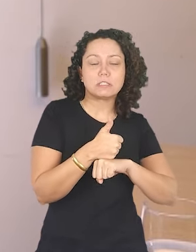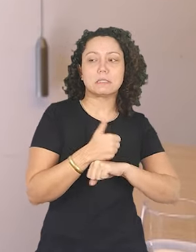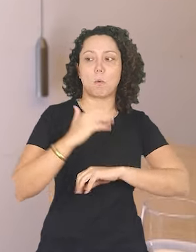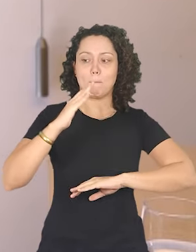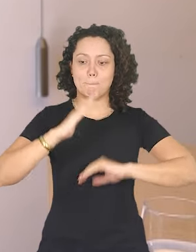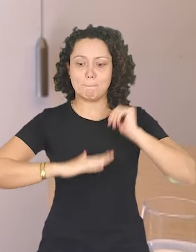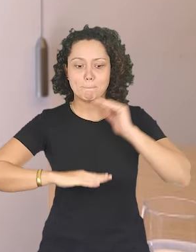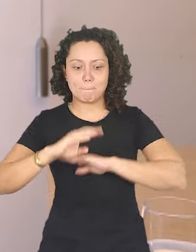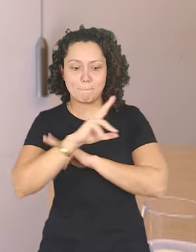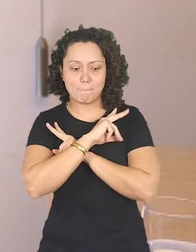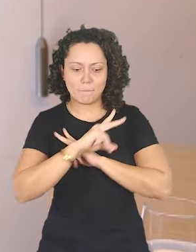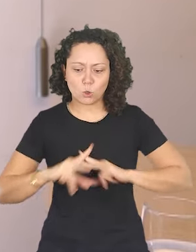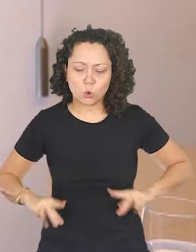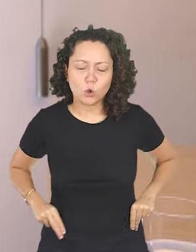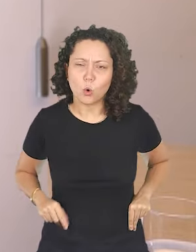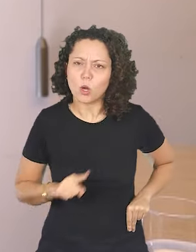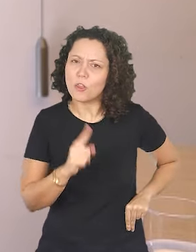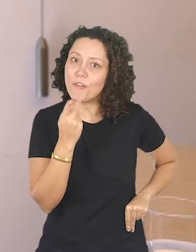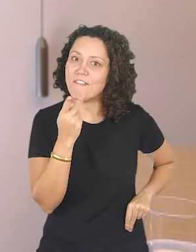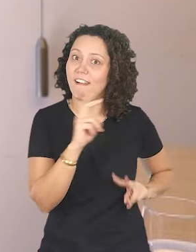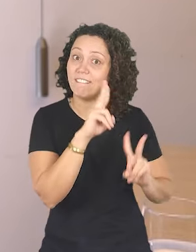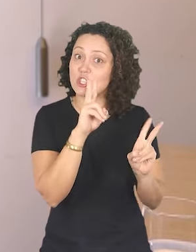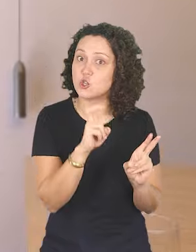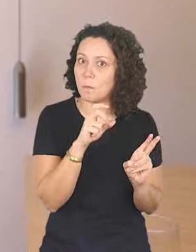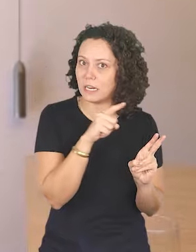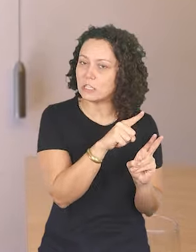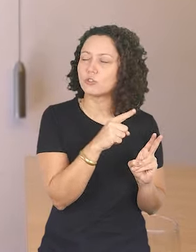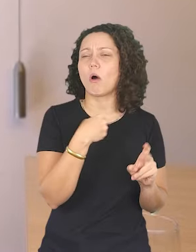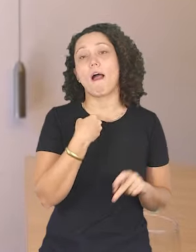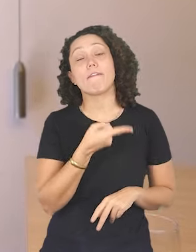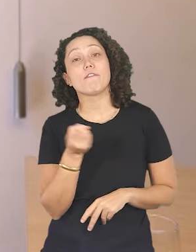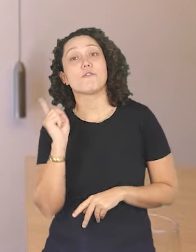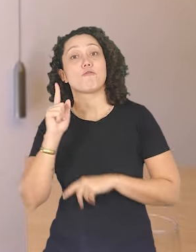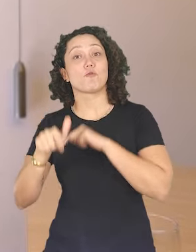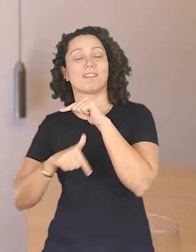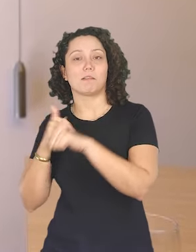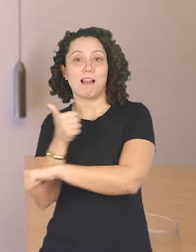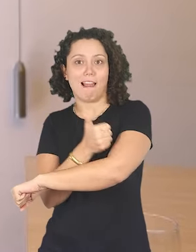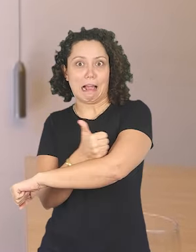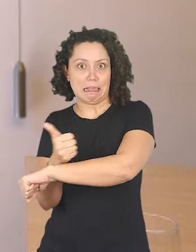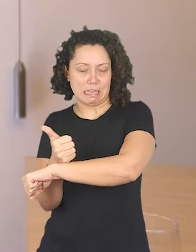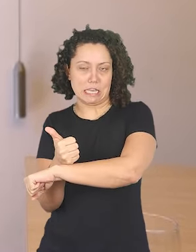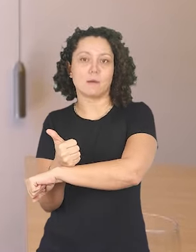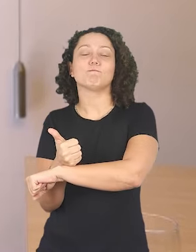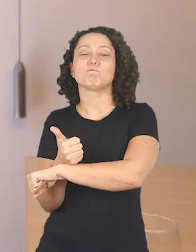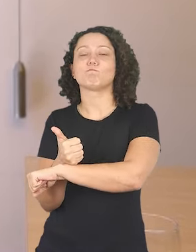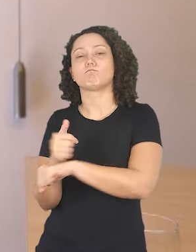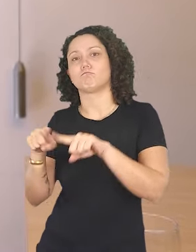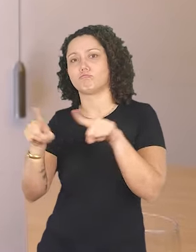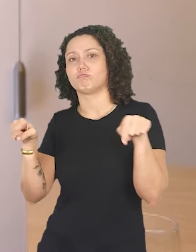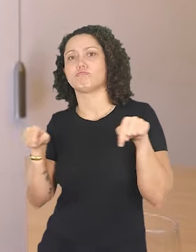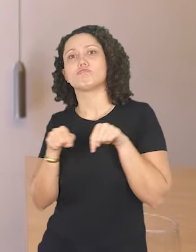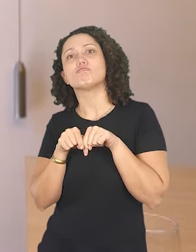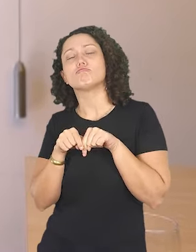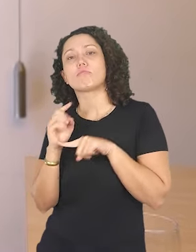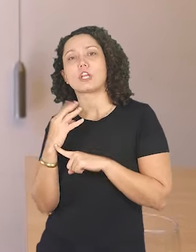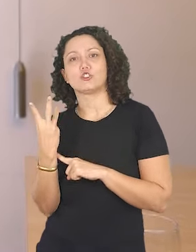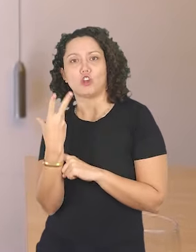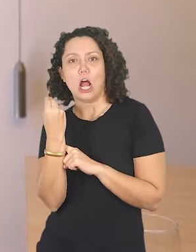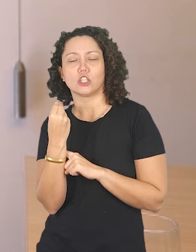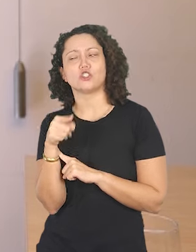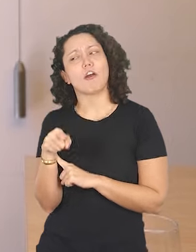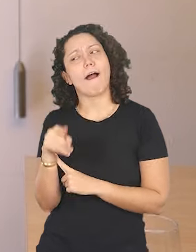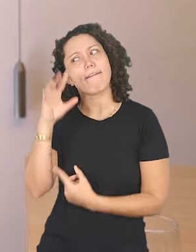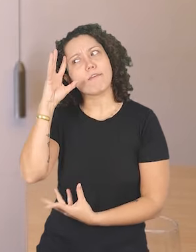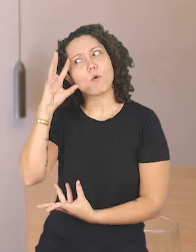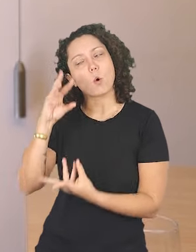produção, não era uma coisa que era muito falada. E aí eu fui trabalhar numa galeria, no meu último ano da faculdade, eu fui trabalhar numa galeria,